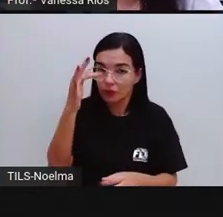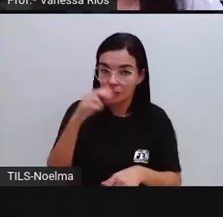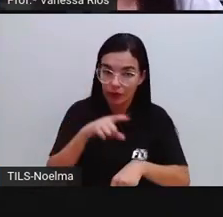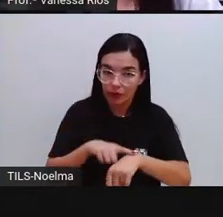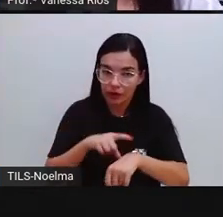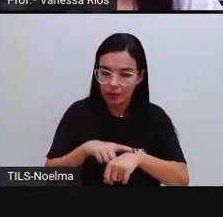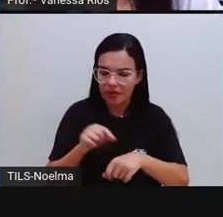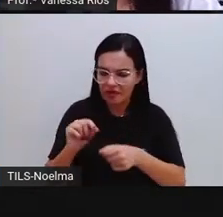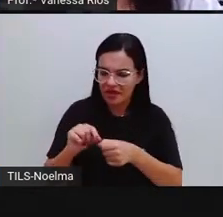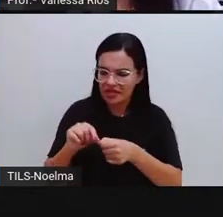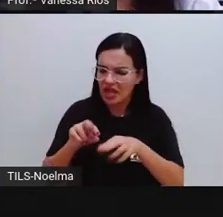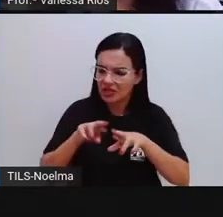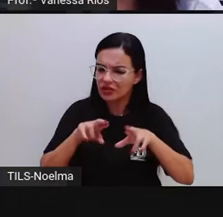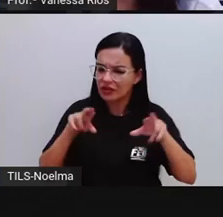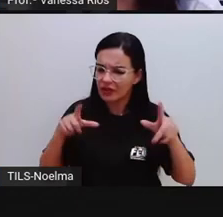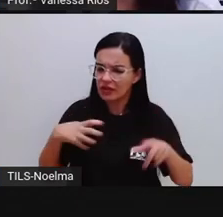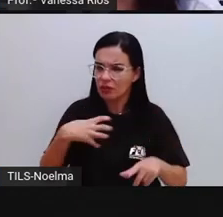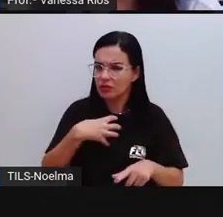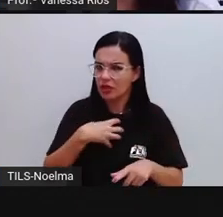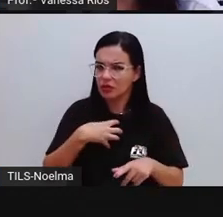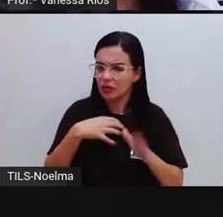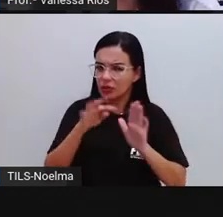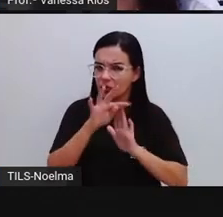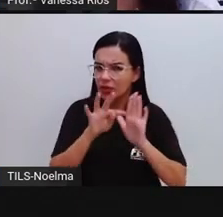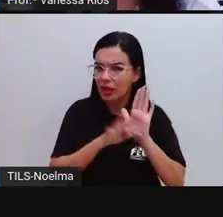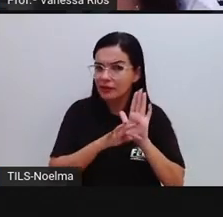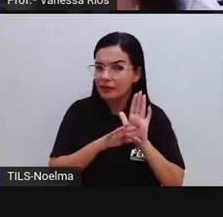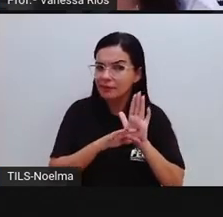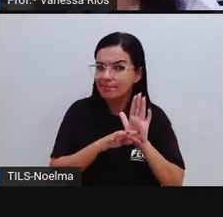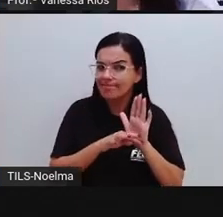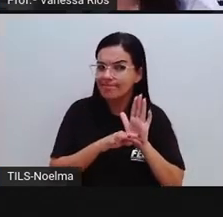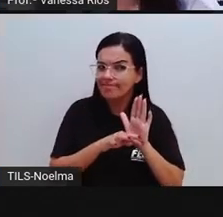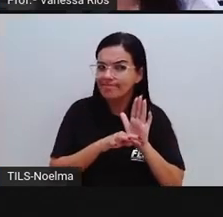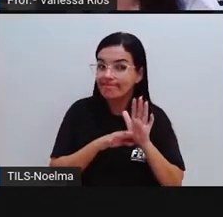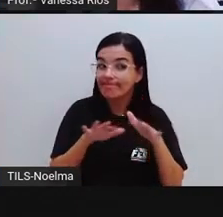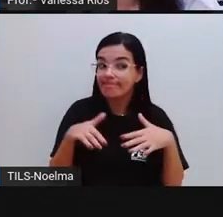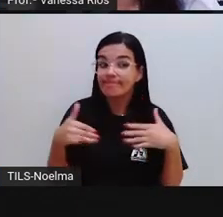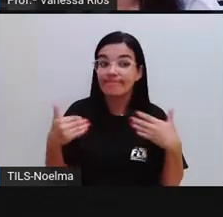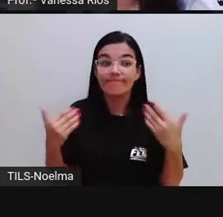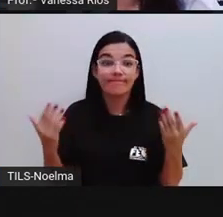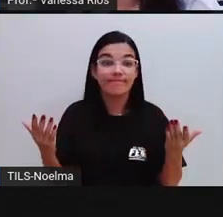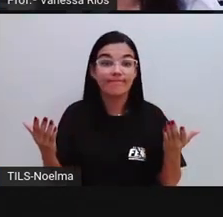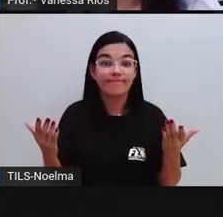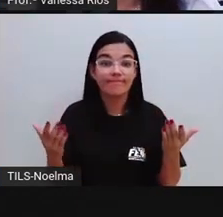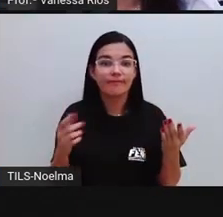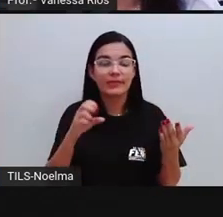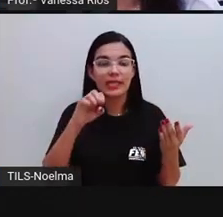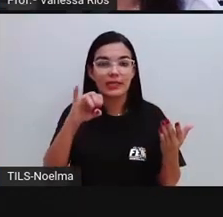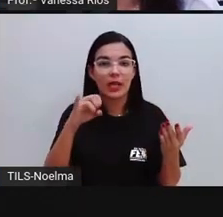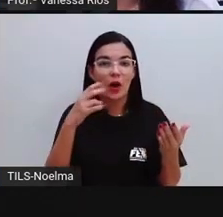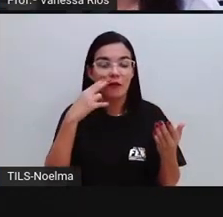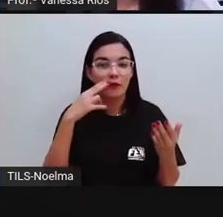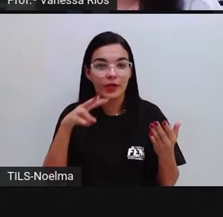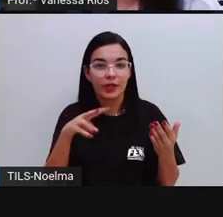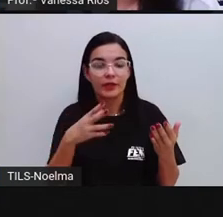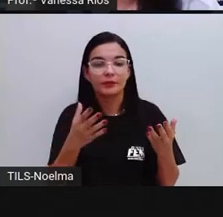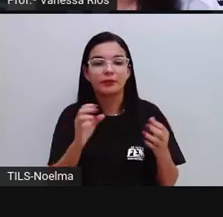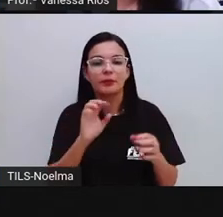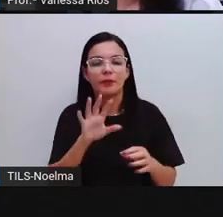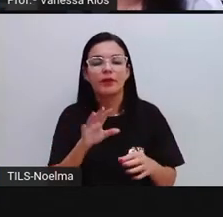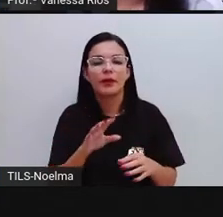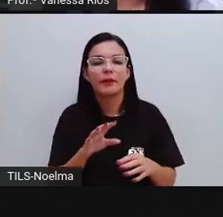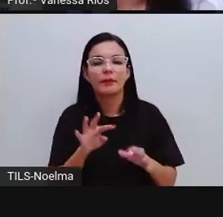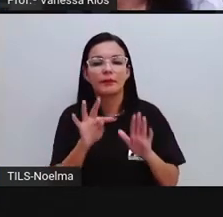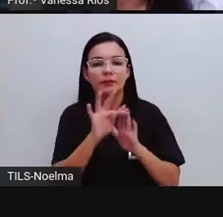alguma diferença no sentido do texto? Será? Olha só o a Pró trouxe aqui pra gente observar. A Pró